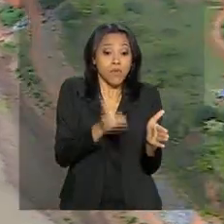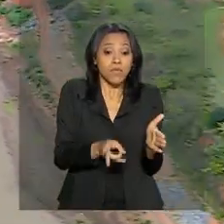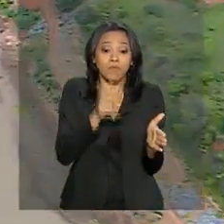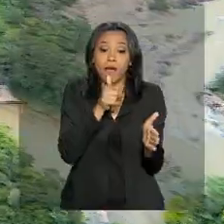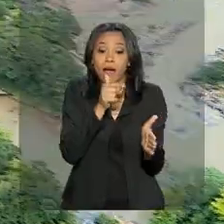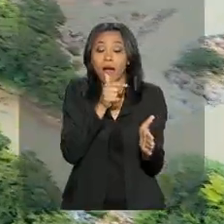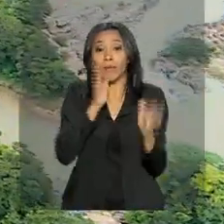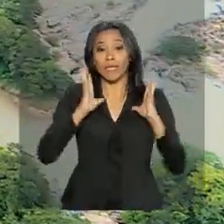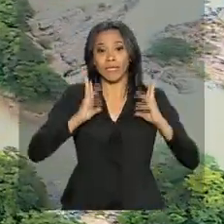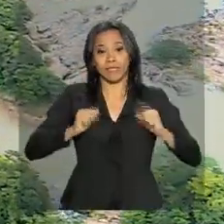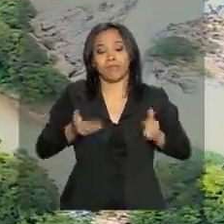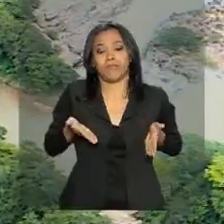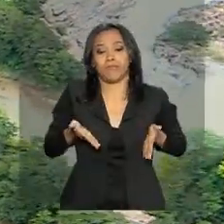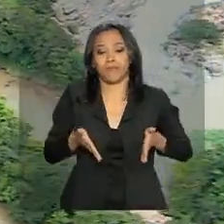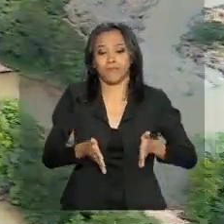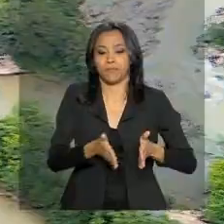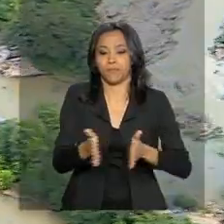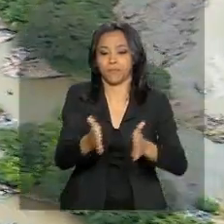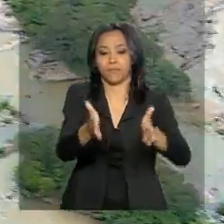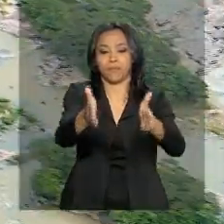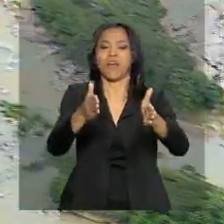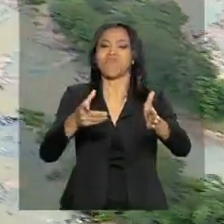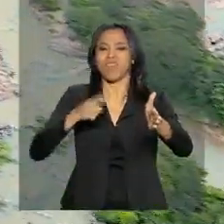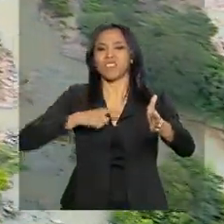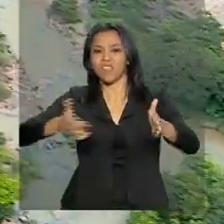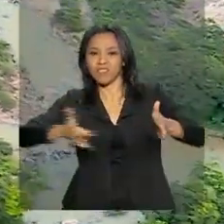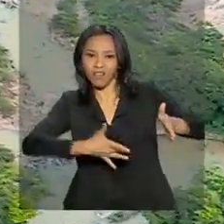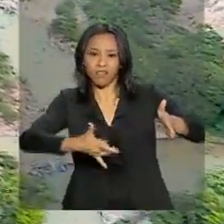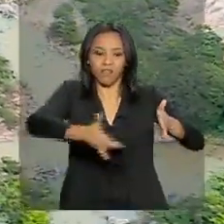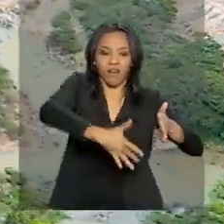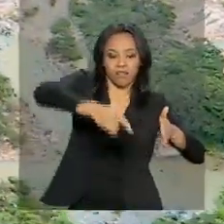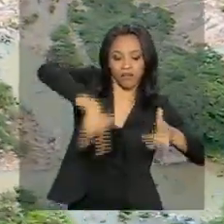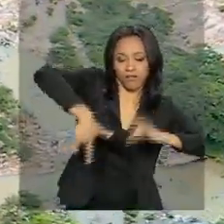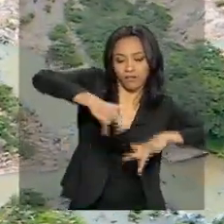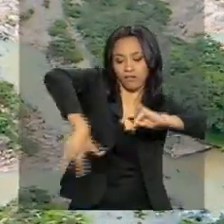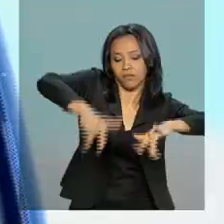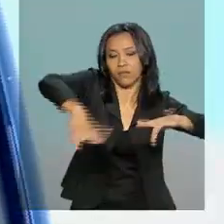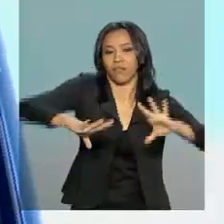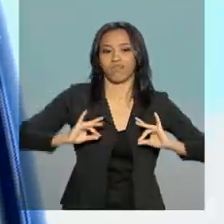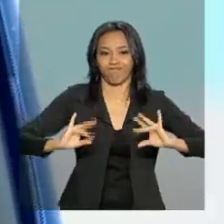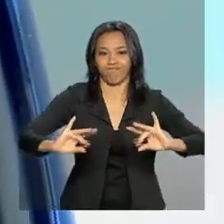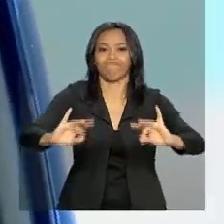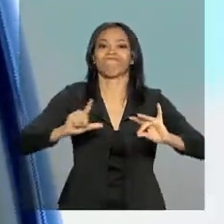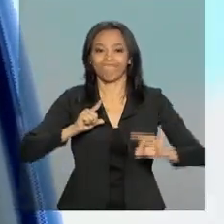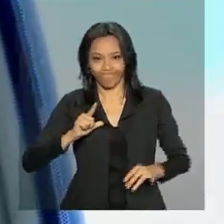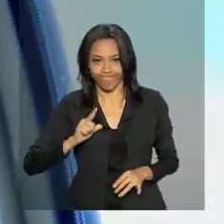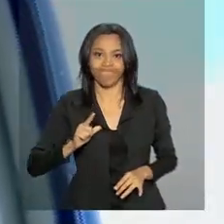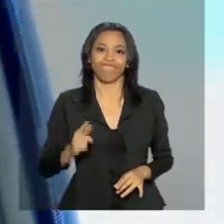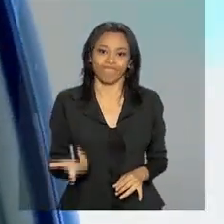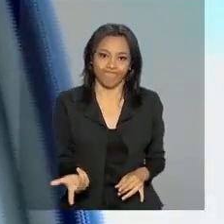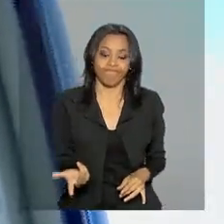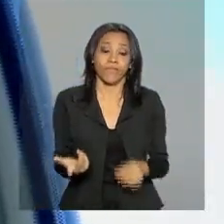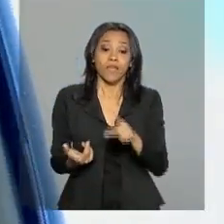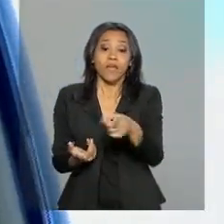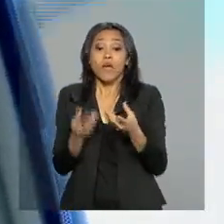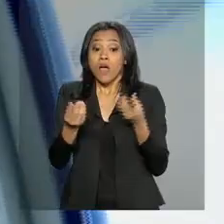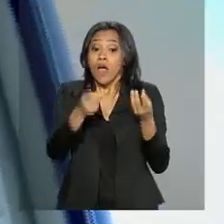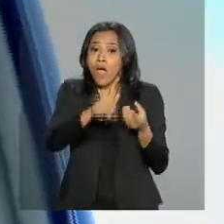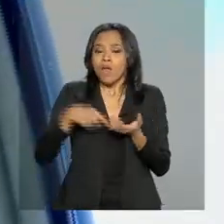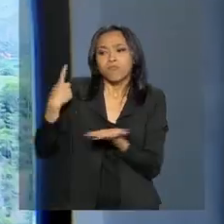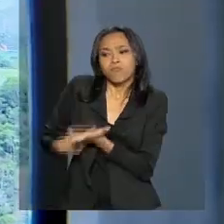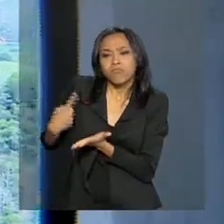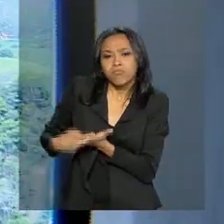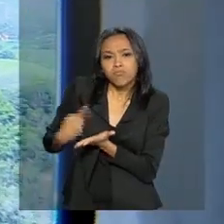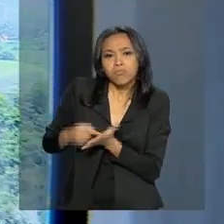Gualacho do Norte, os resíduos de mineração ainda estão por toda a bacia do Rio Doce. O manejo do material é definido em conjunto